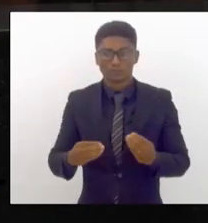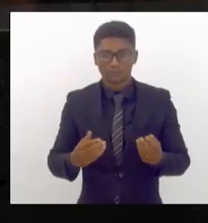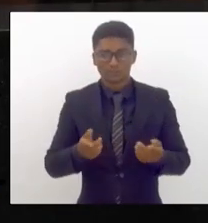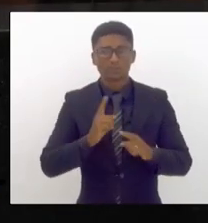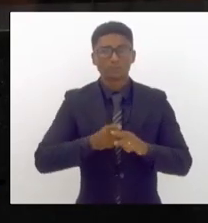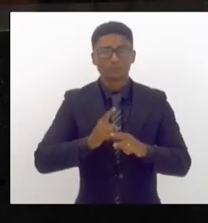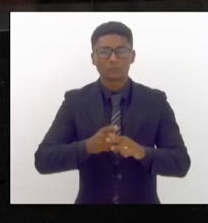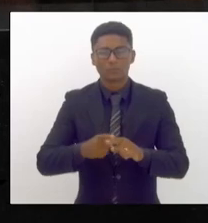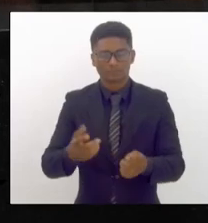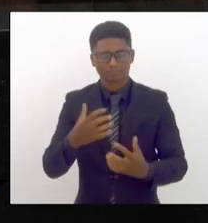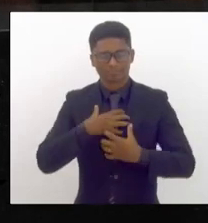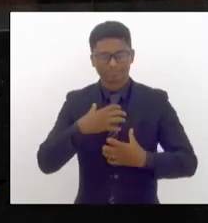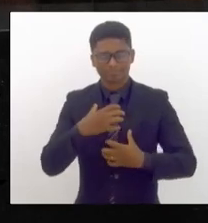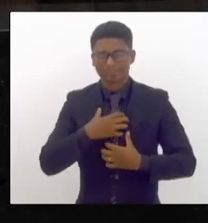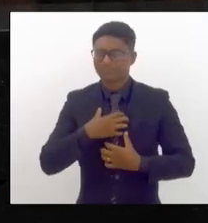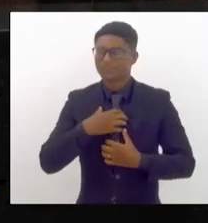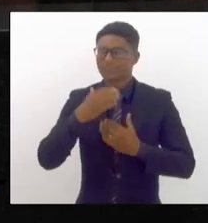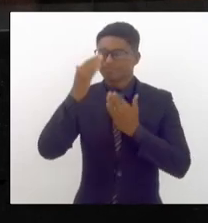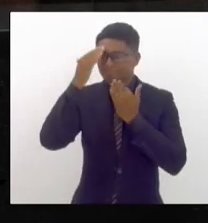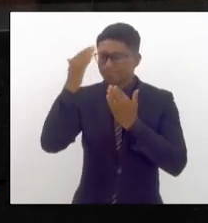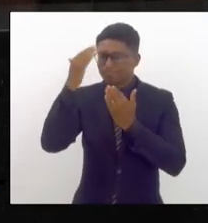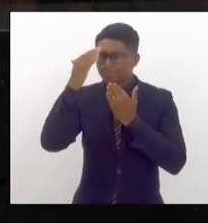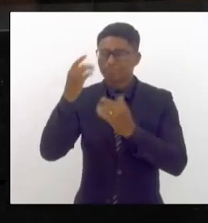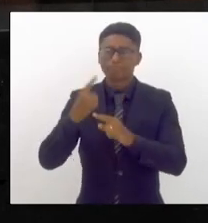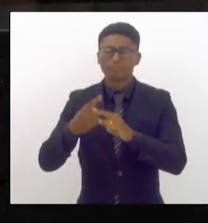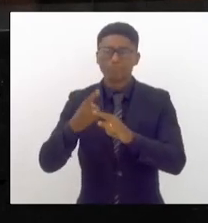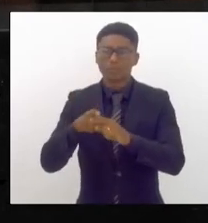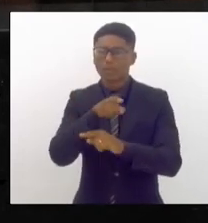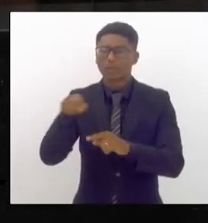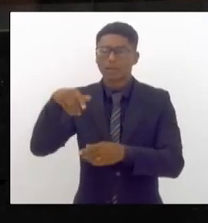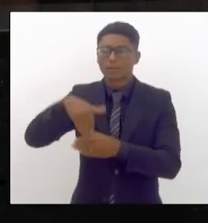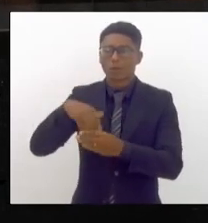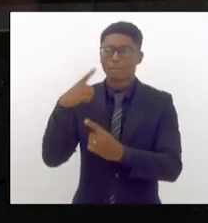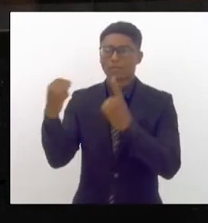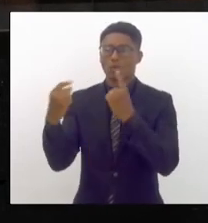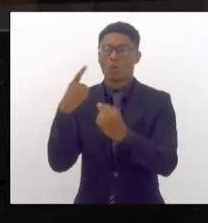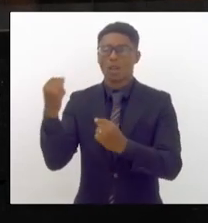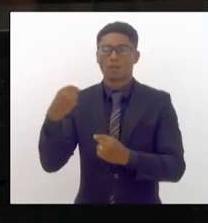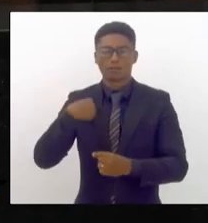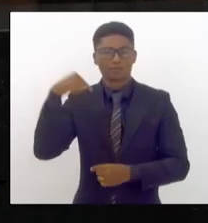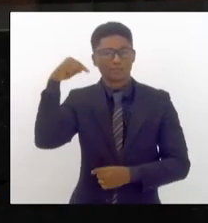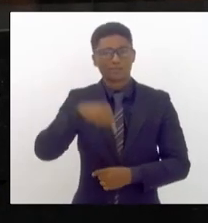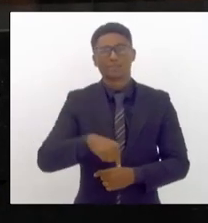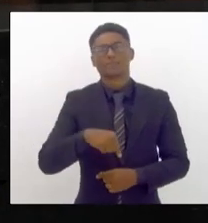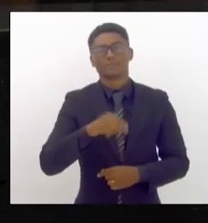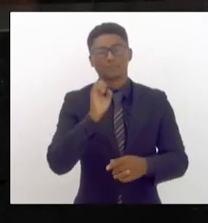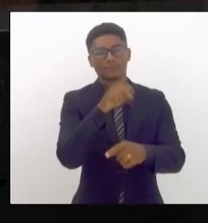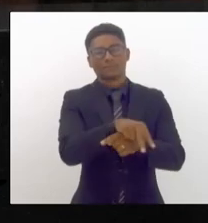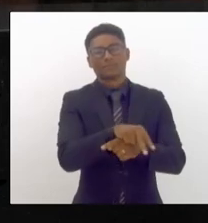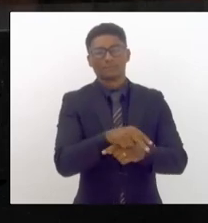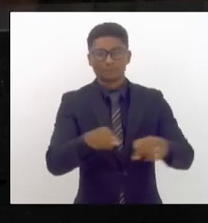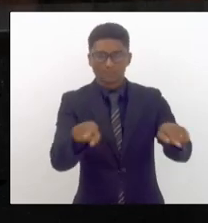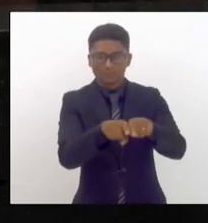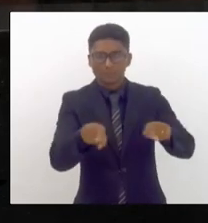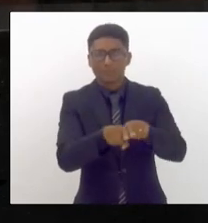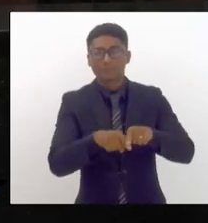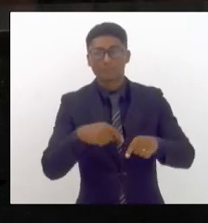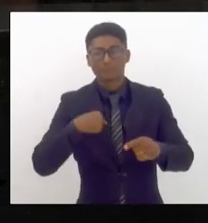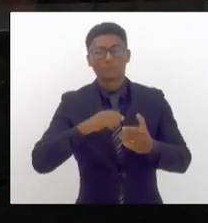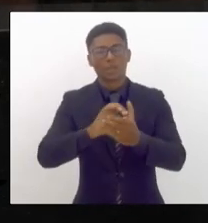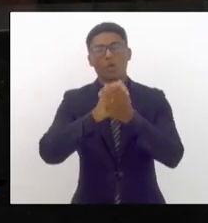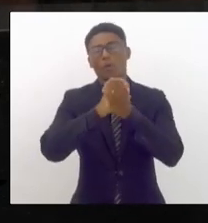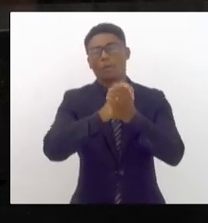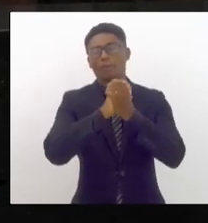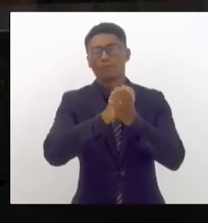gratidão que eu tenho pela oportunidade de estar aqui nessa casa de leis gostaria de cumprimentar os